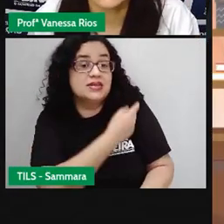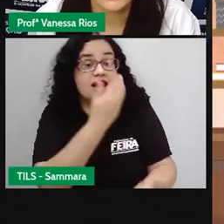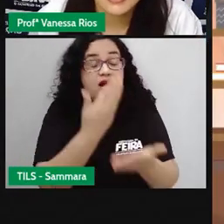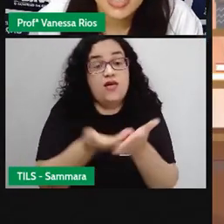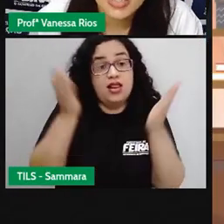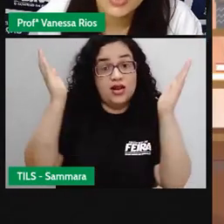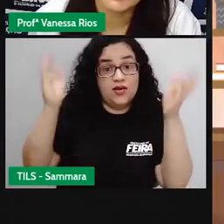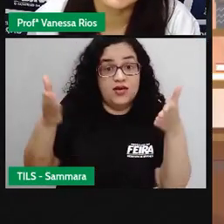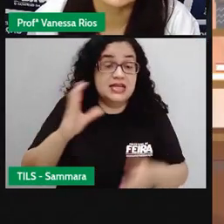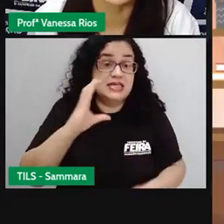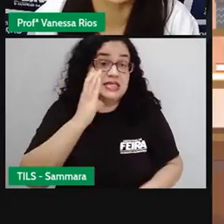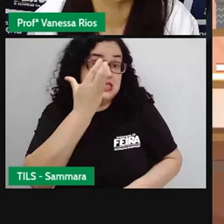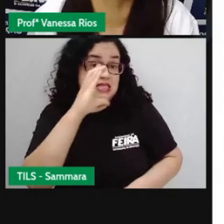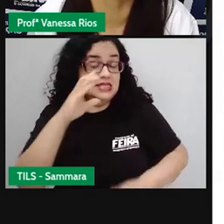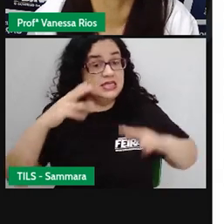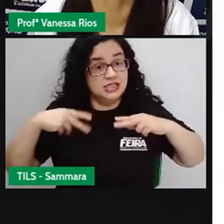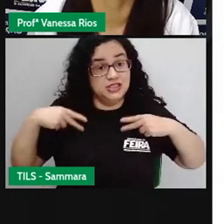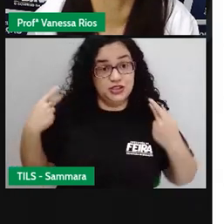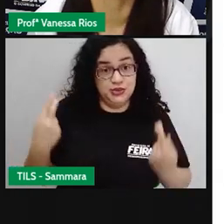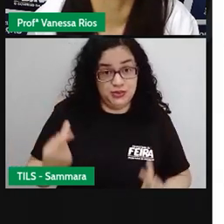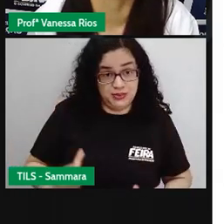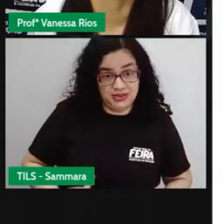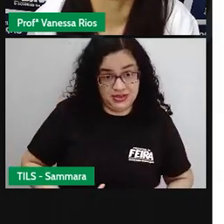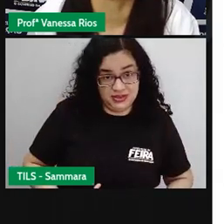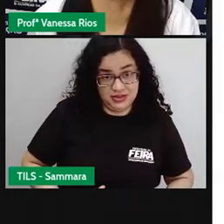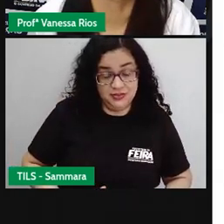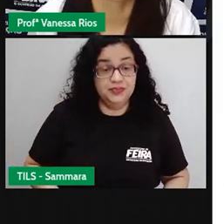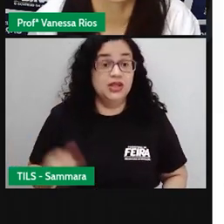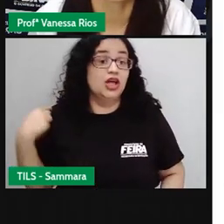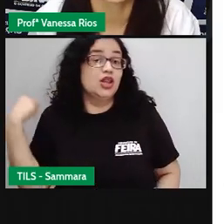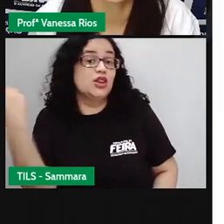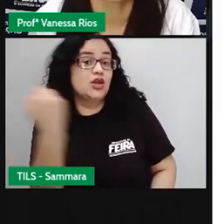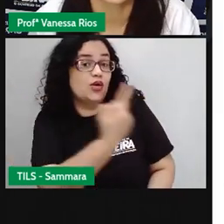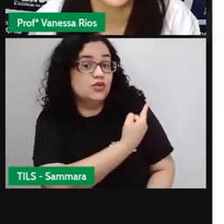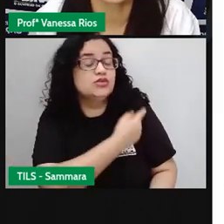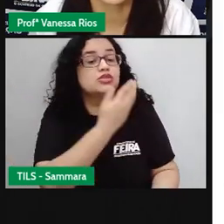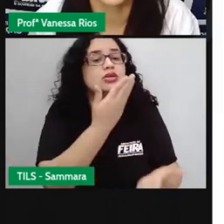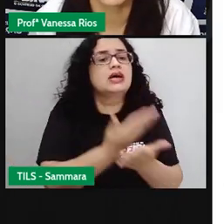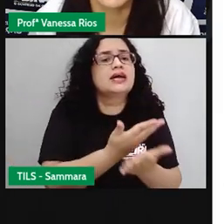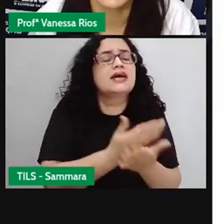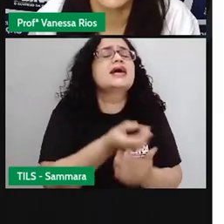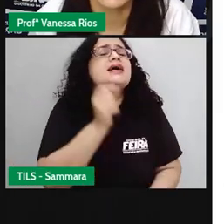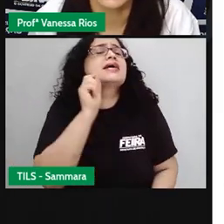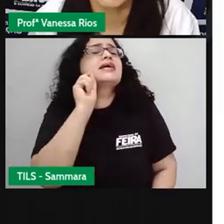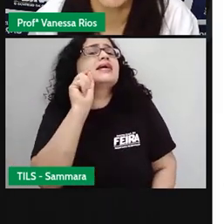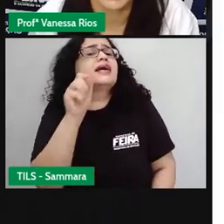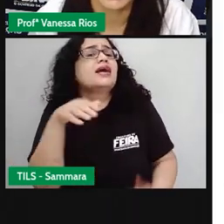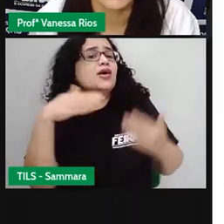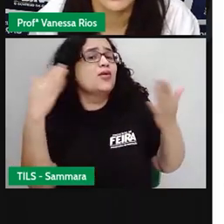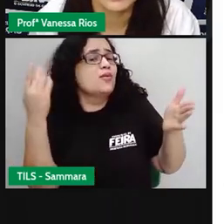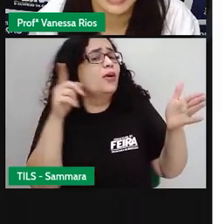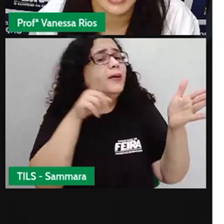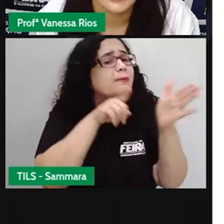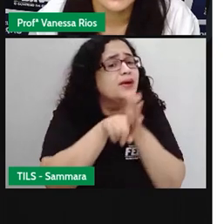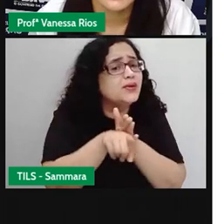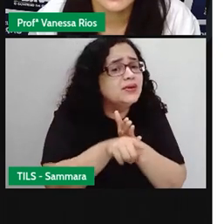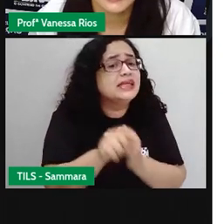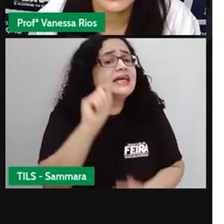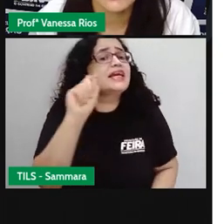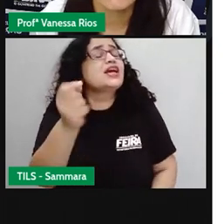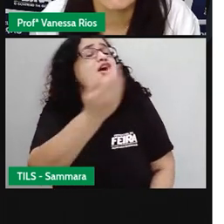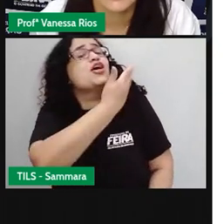agora é de Ciências Humanas, e nós vamos estudar sobre, olha, uma pergunta,